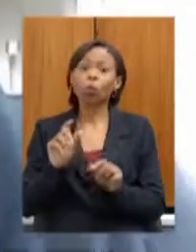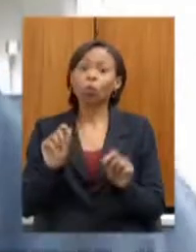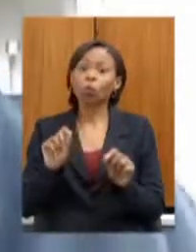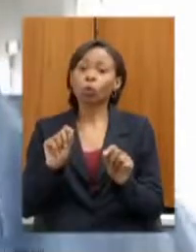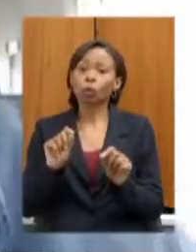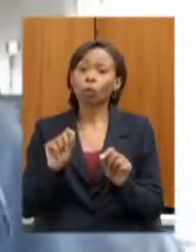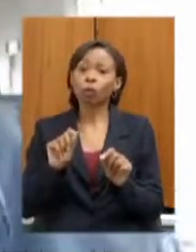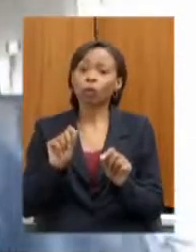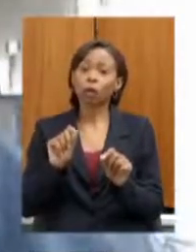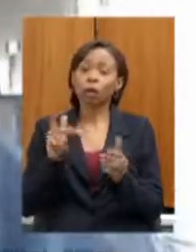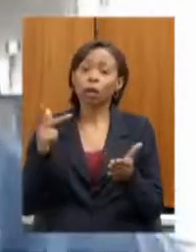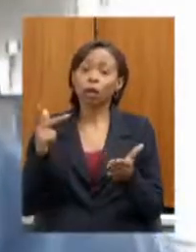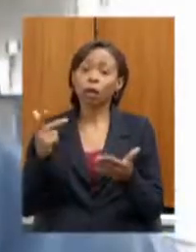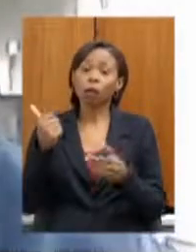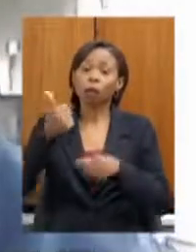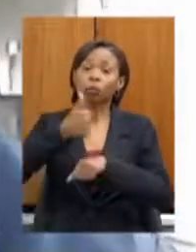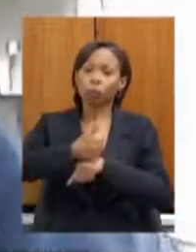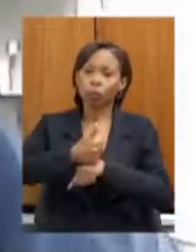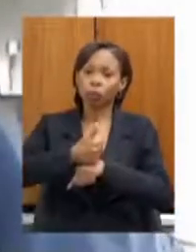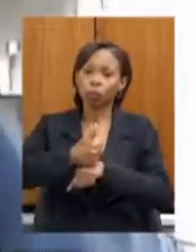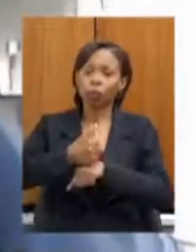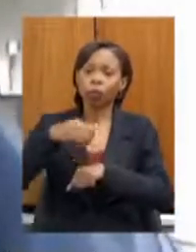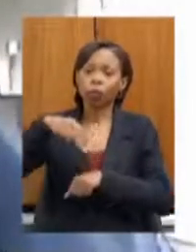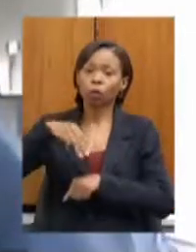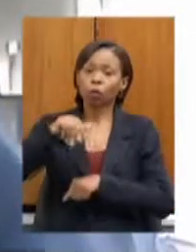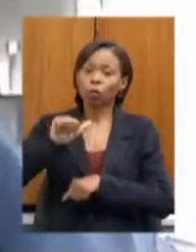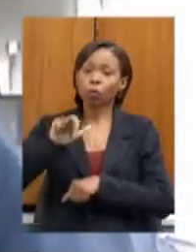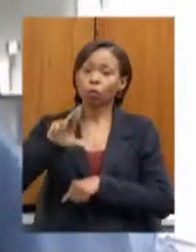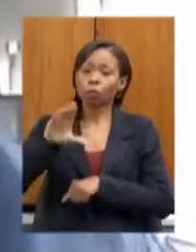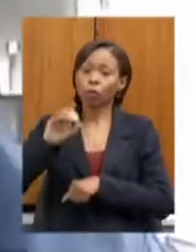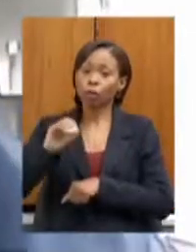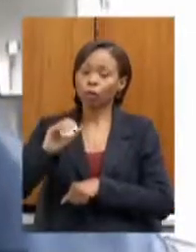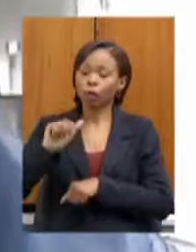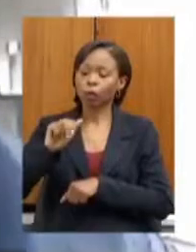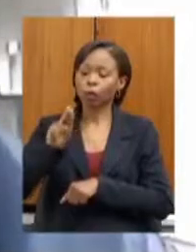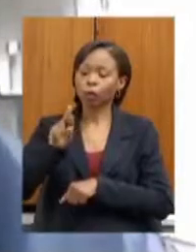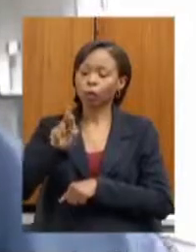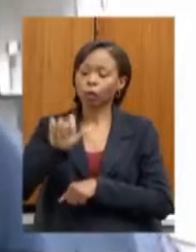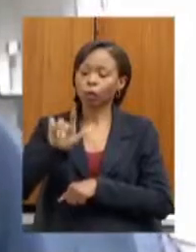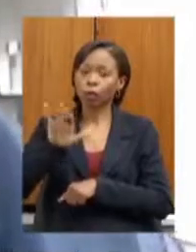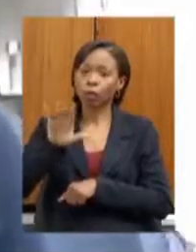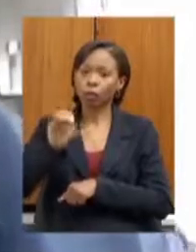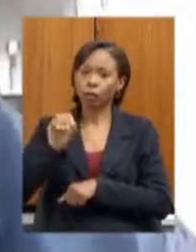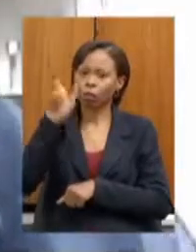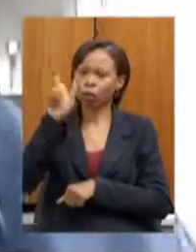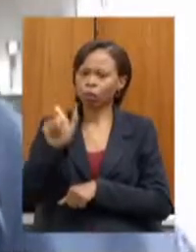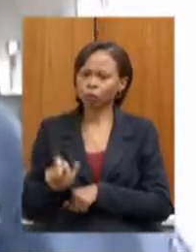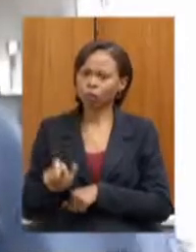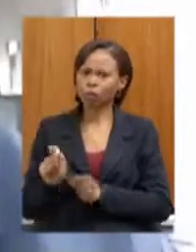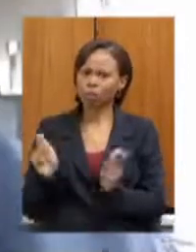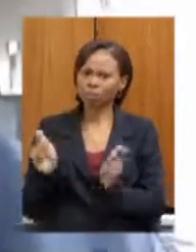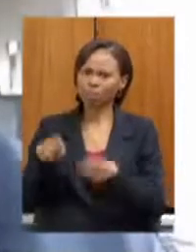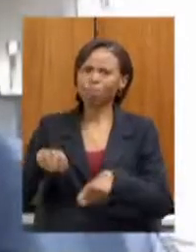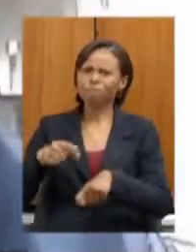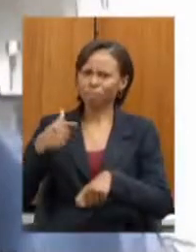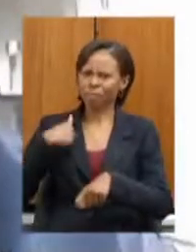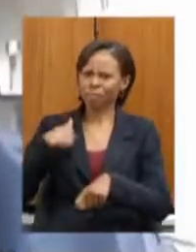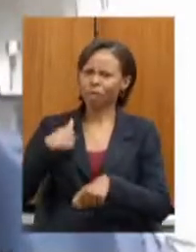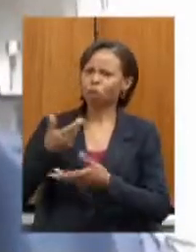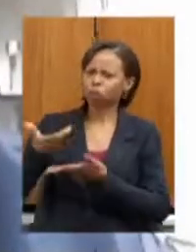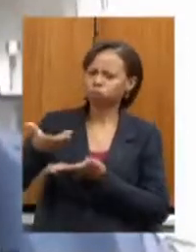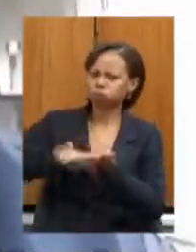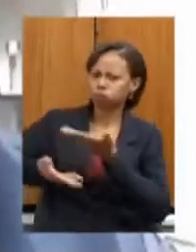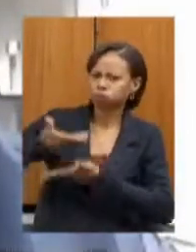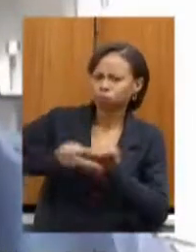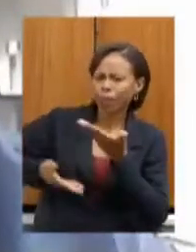ao doutor Marco Aurélio, uma das pessoas também muito competentes com quem eu tive alegria de compartilhar várias ideias